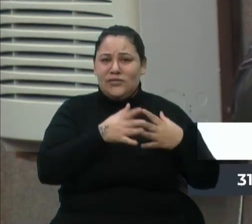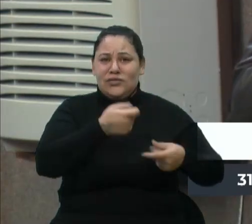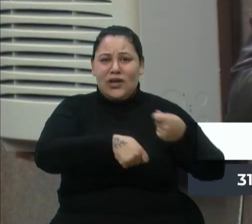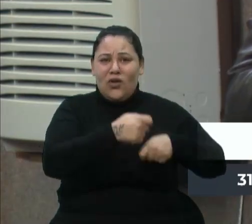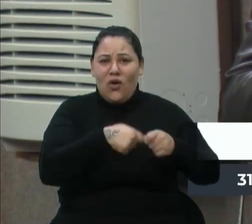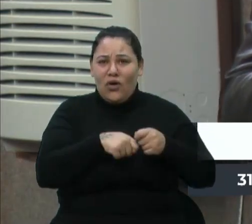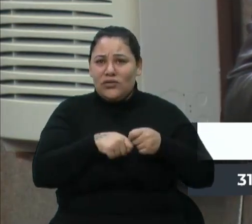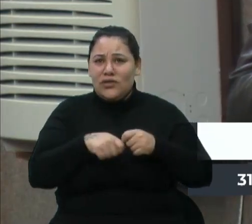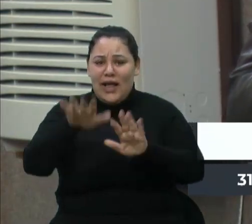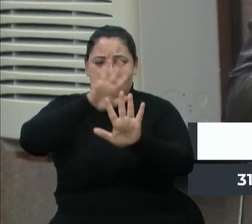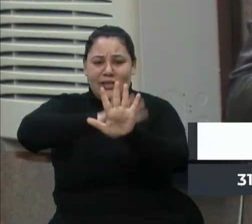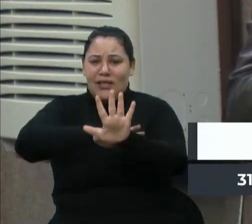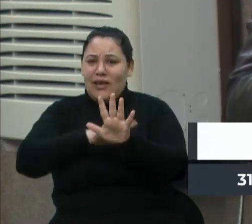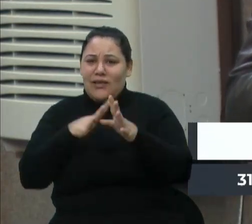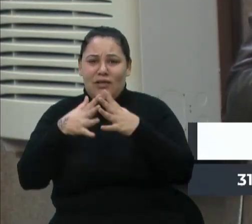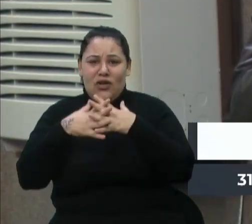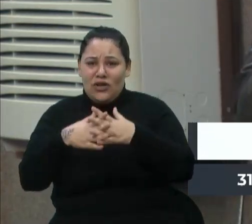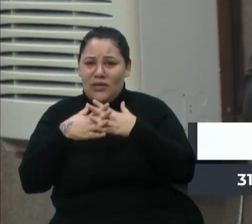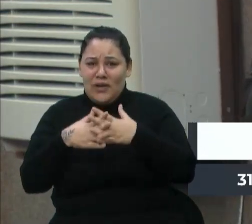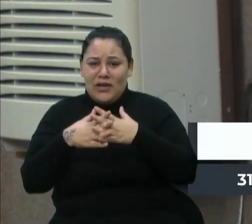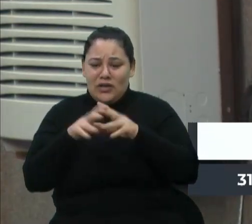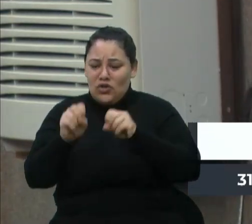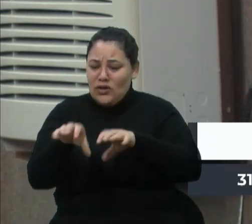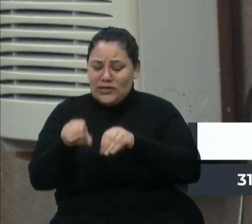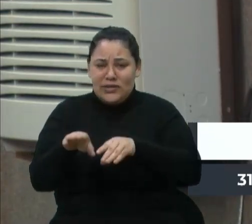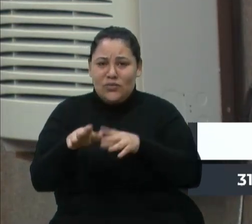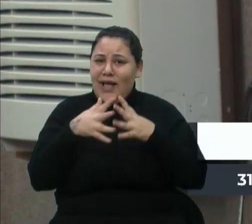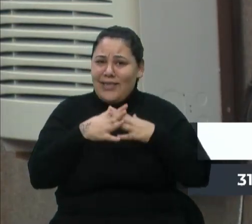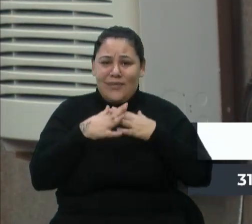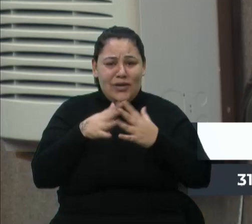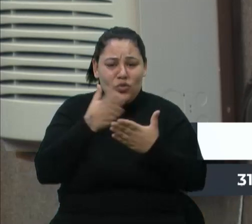família, ela está atrapalhando a educação, ela está atrapalhando toda a nossa sociedade.